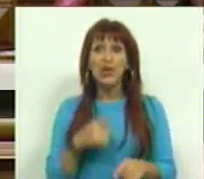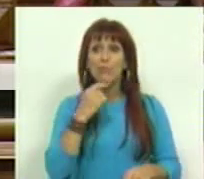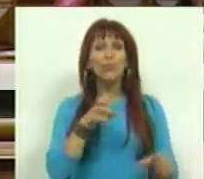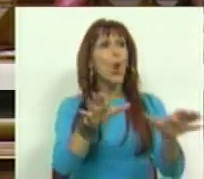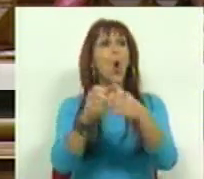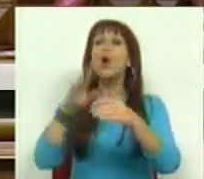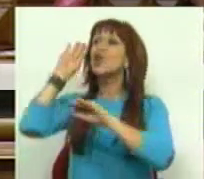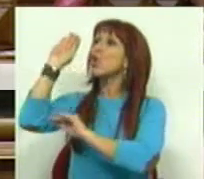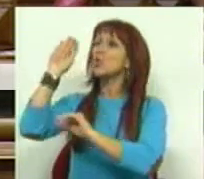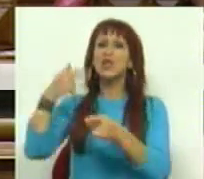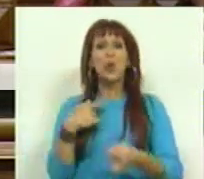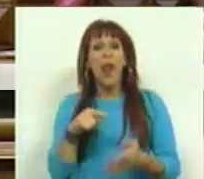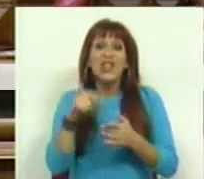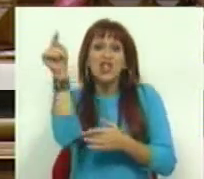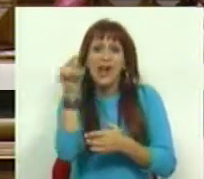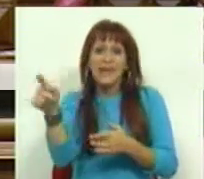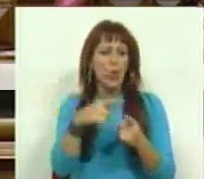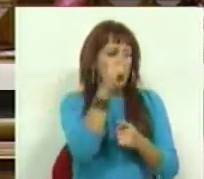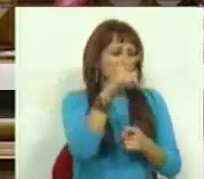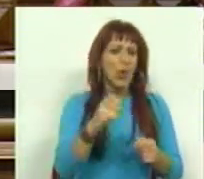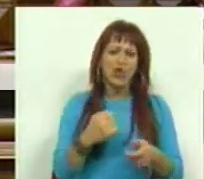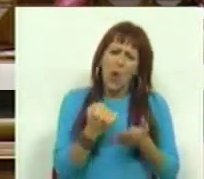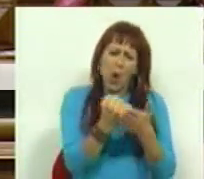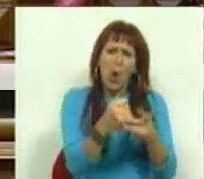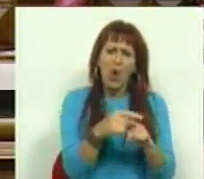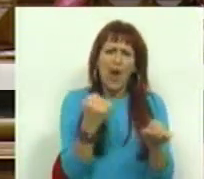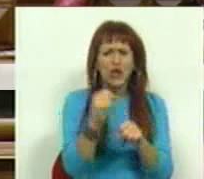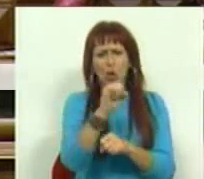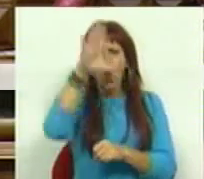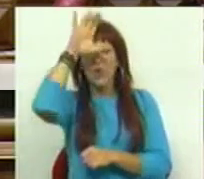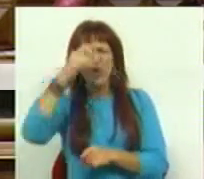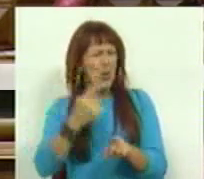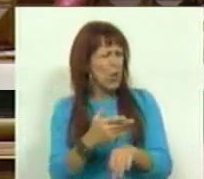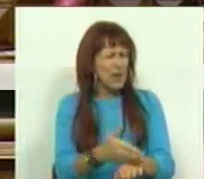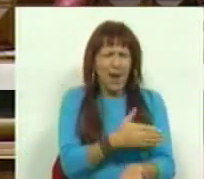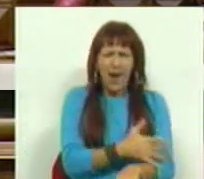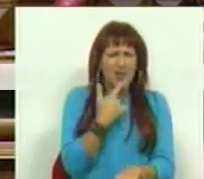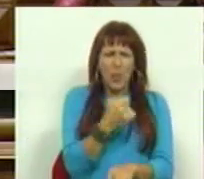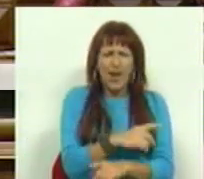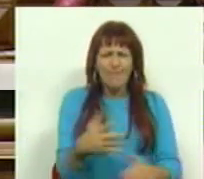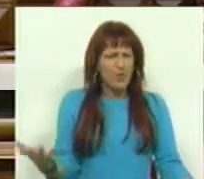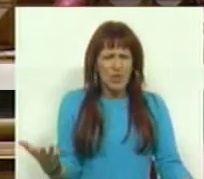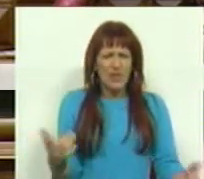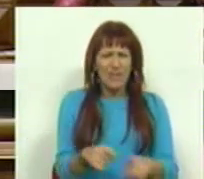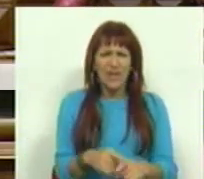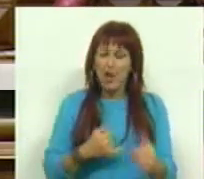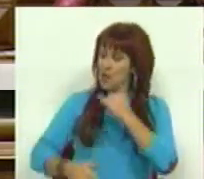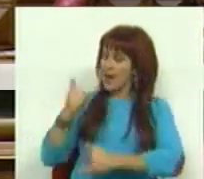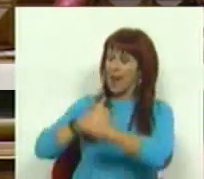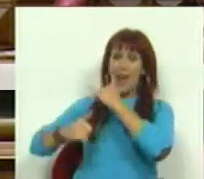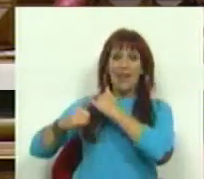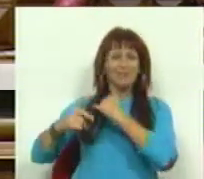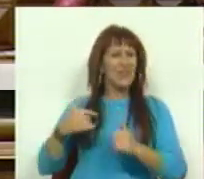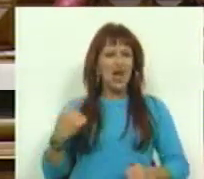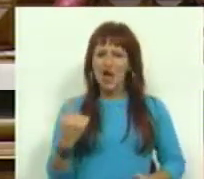muitos órgãos consultivos, que agora são exceções, ou o patrocínio de ações contra o Estado, coisas que não eram possíveis, não era possível e andámos para trás.